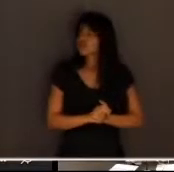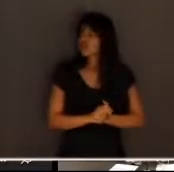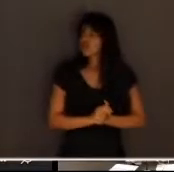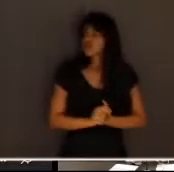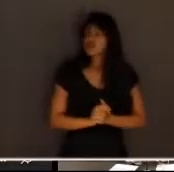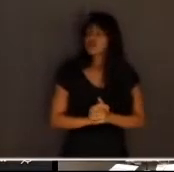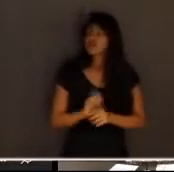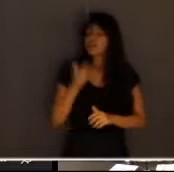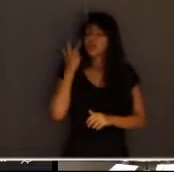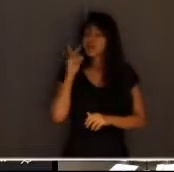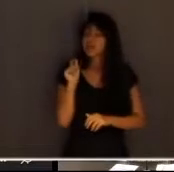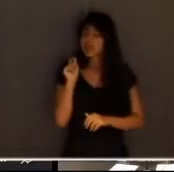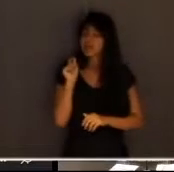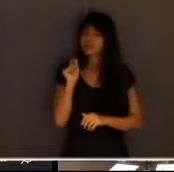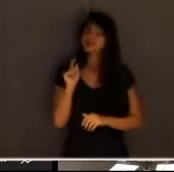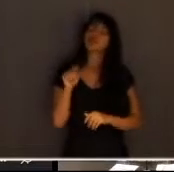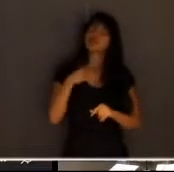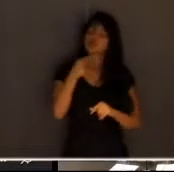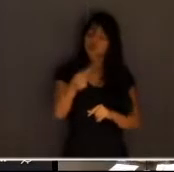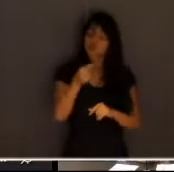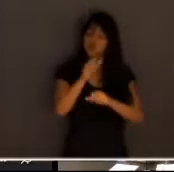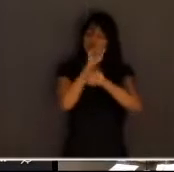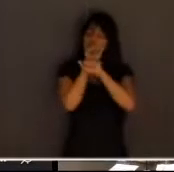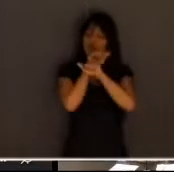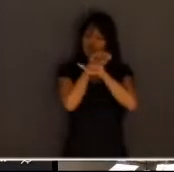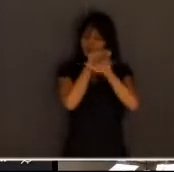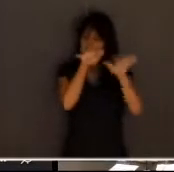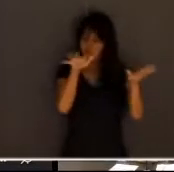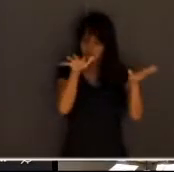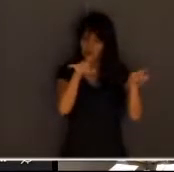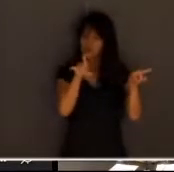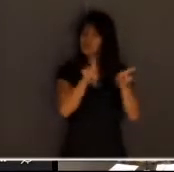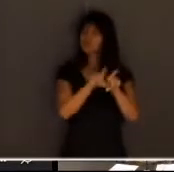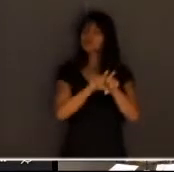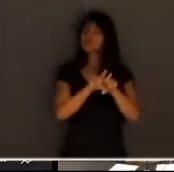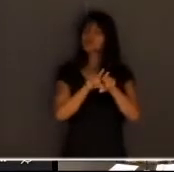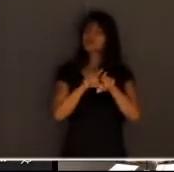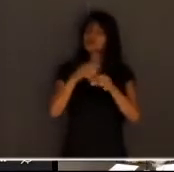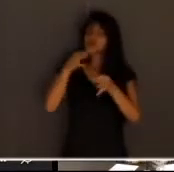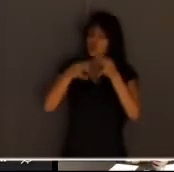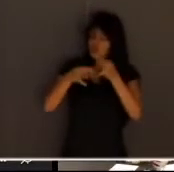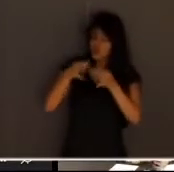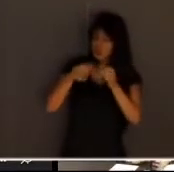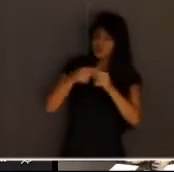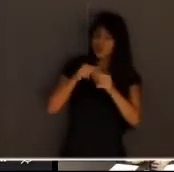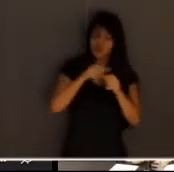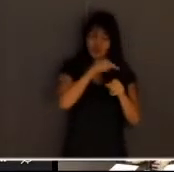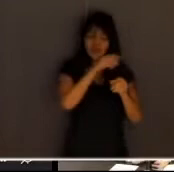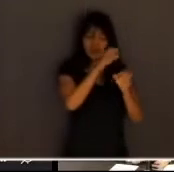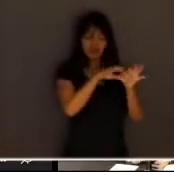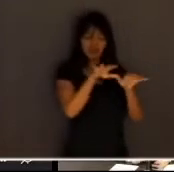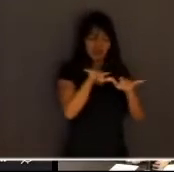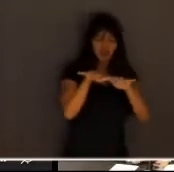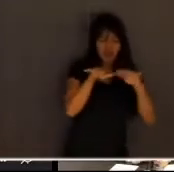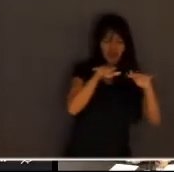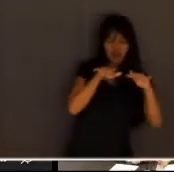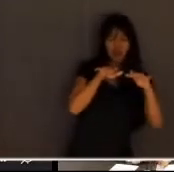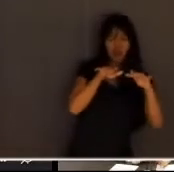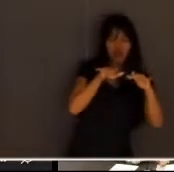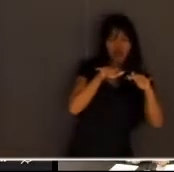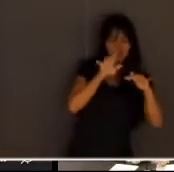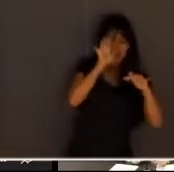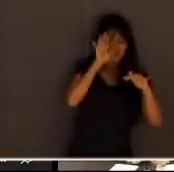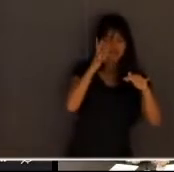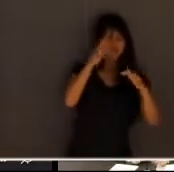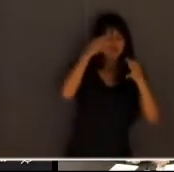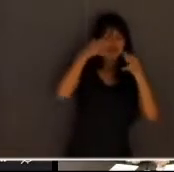que nós possamos passar informações para os jurados que os jurados tenham condições de terem uma decisão